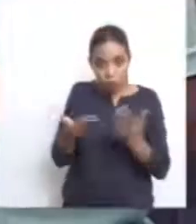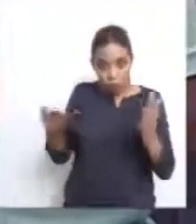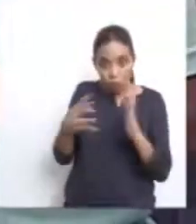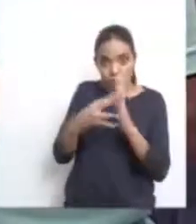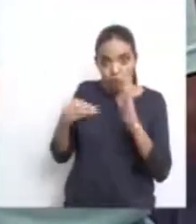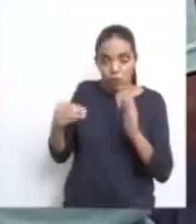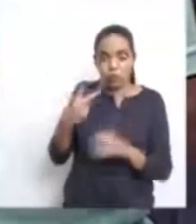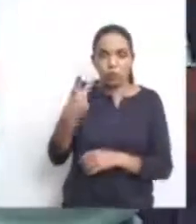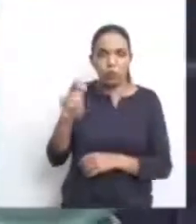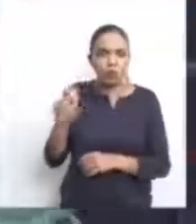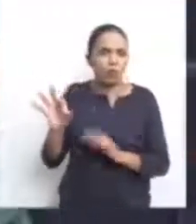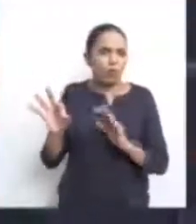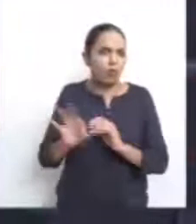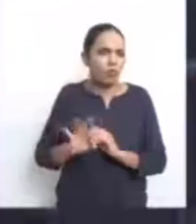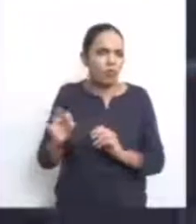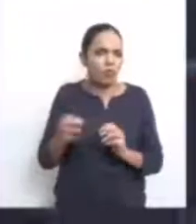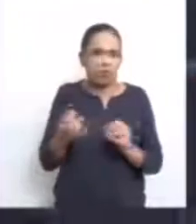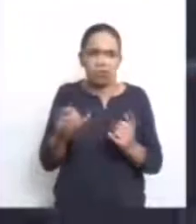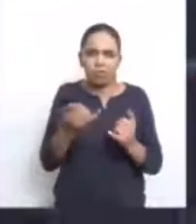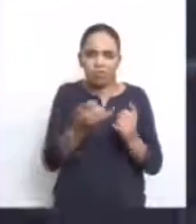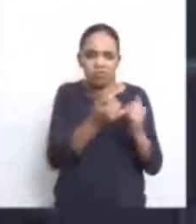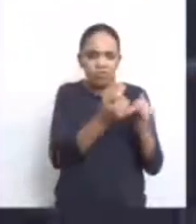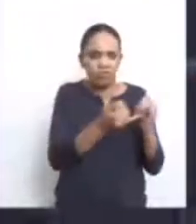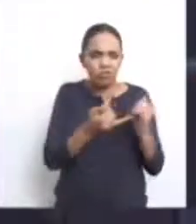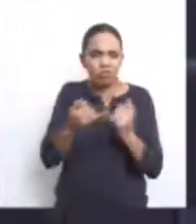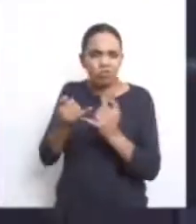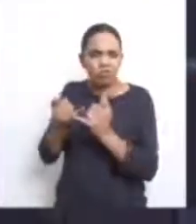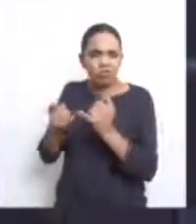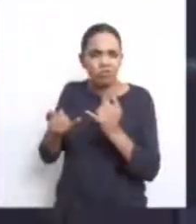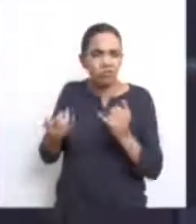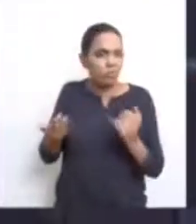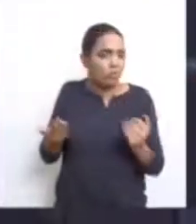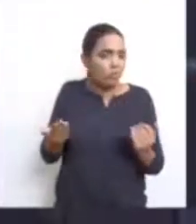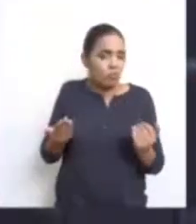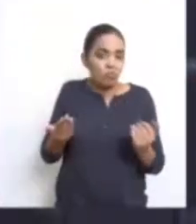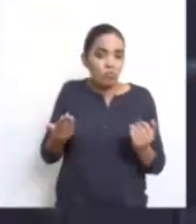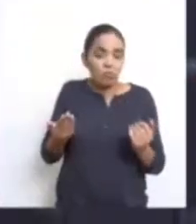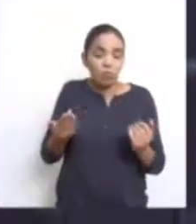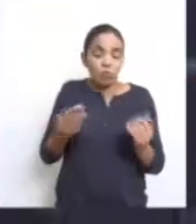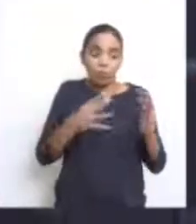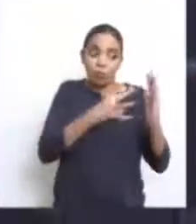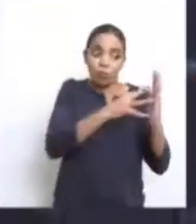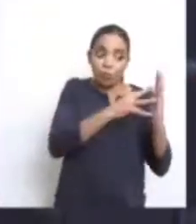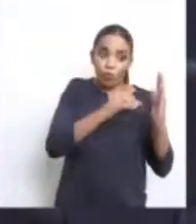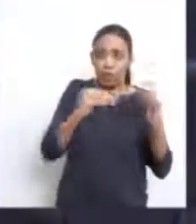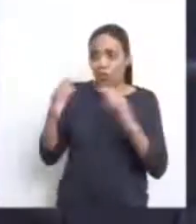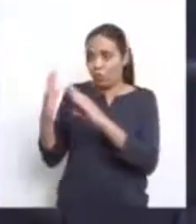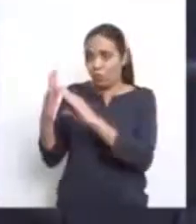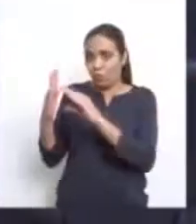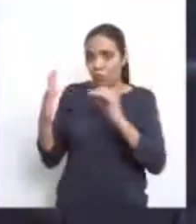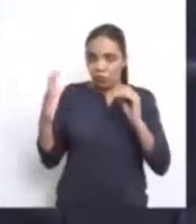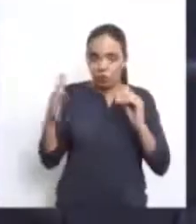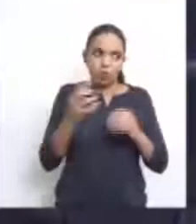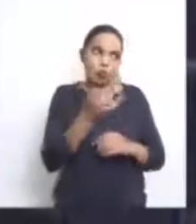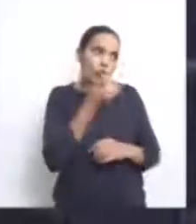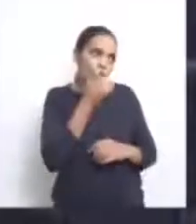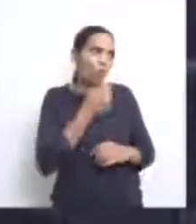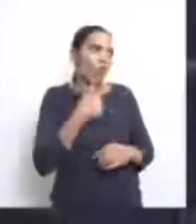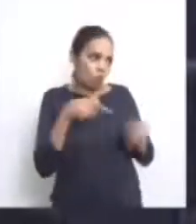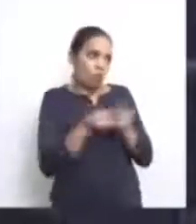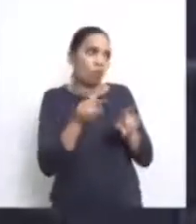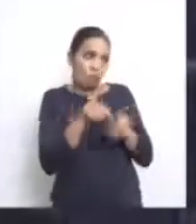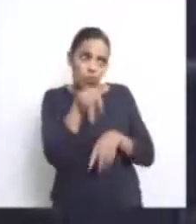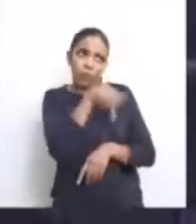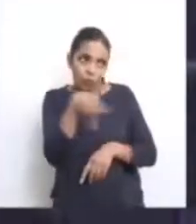atual, sobra 25%. Ou seja, modelo por modelo... Desculpa, professora Natália. Eu também sou professor,